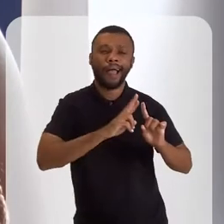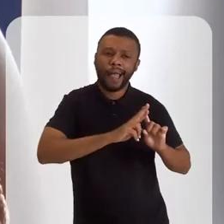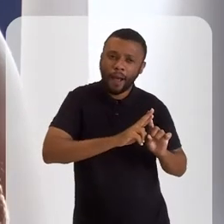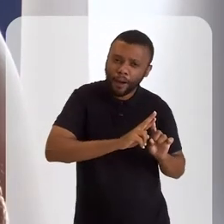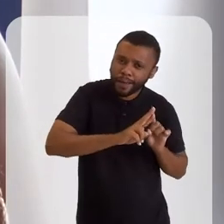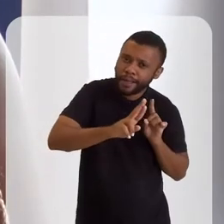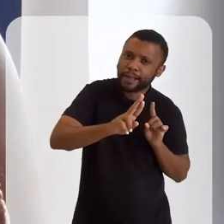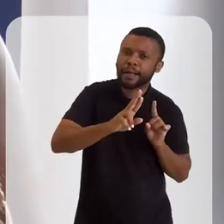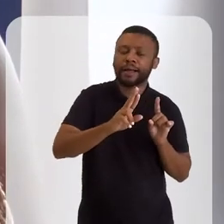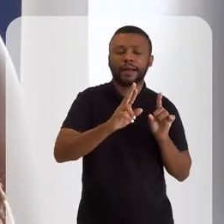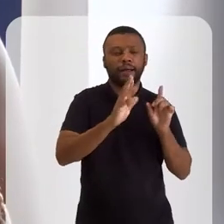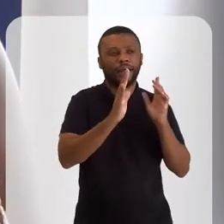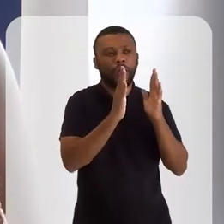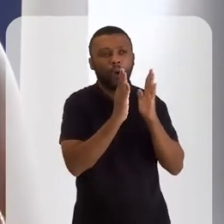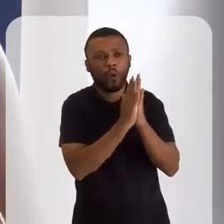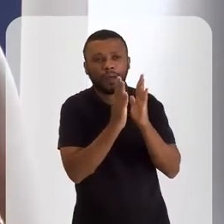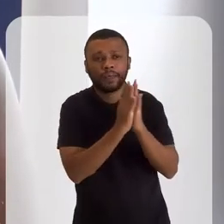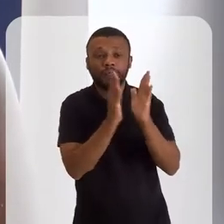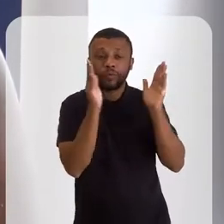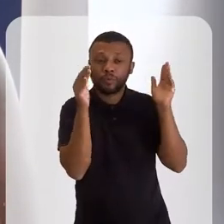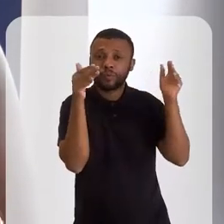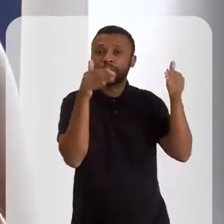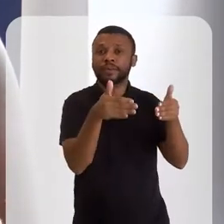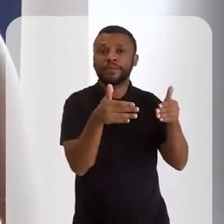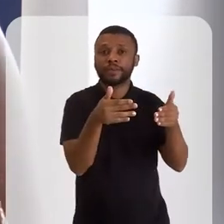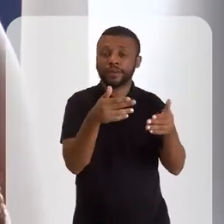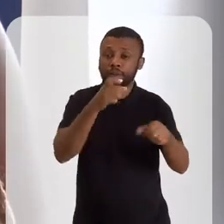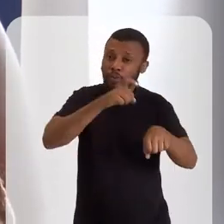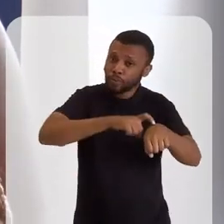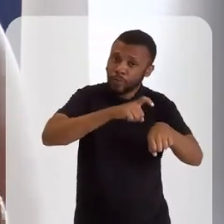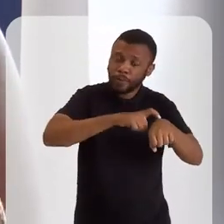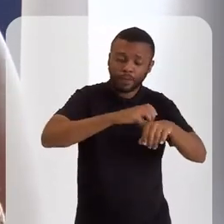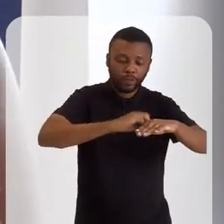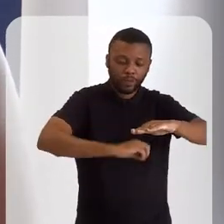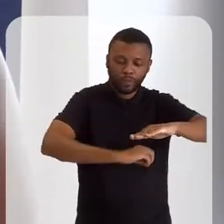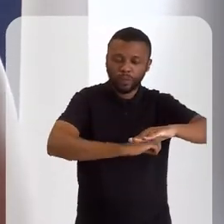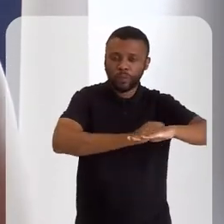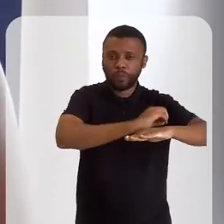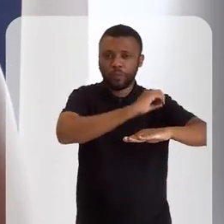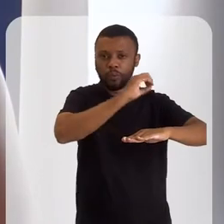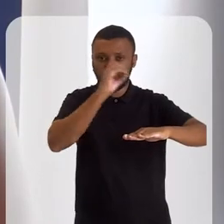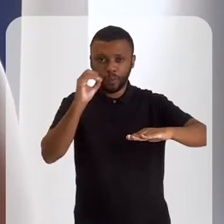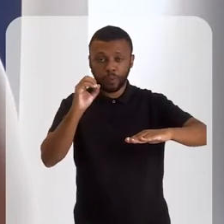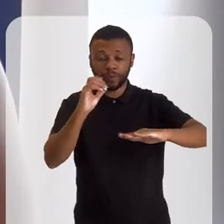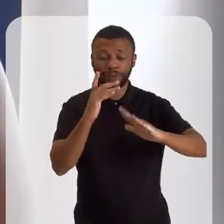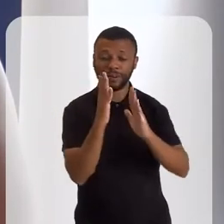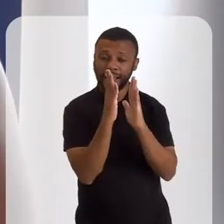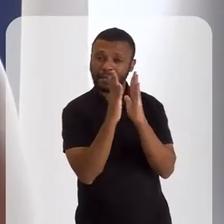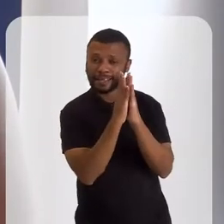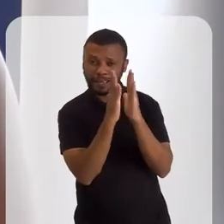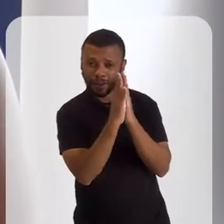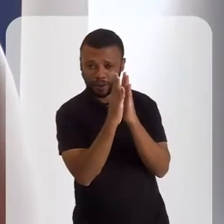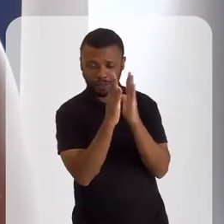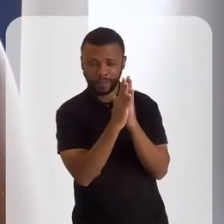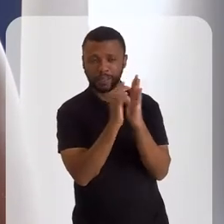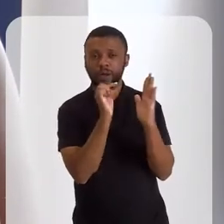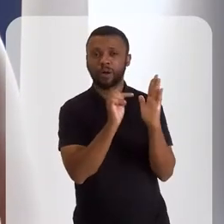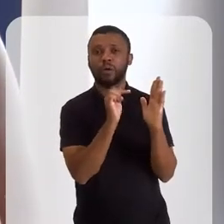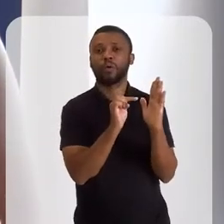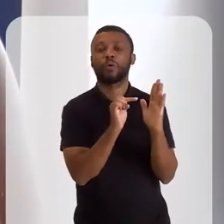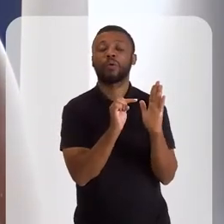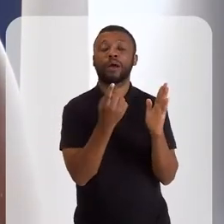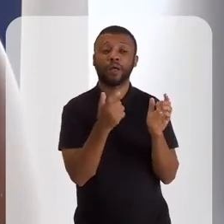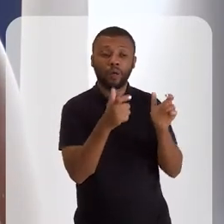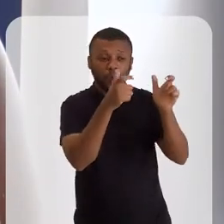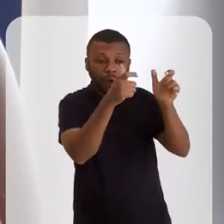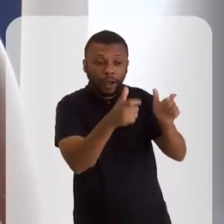façam a oração devocional a Deus ao amanhecer. Então, esse macho de lascá, ele não só é o local